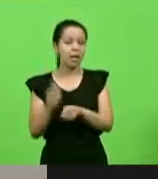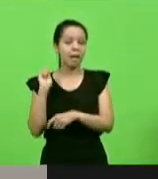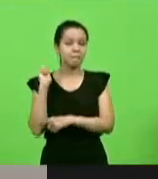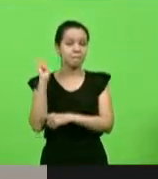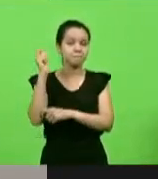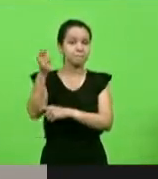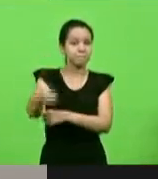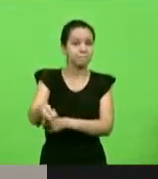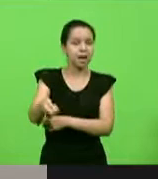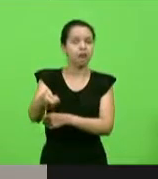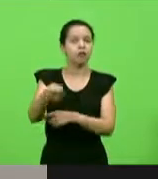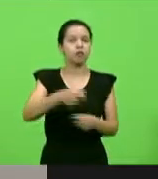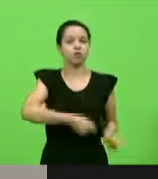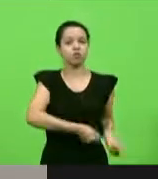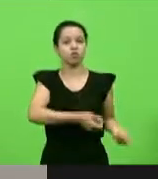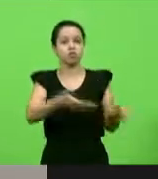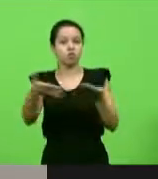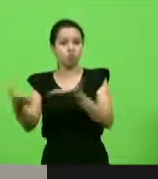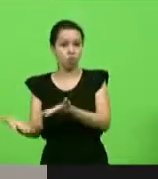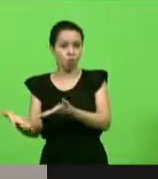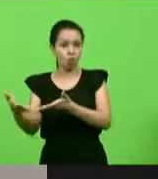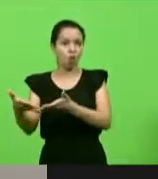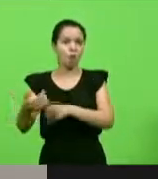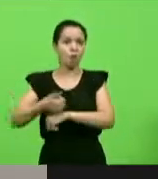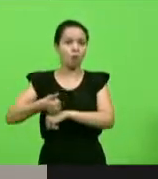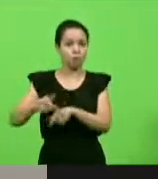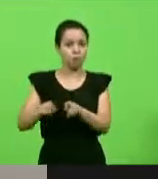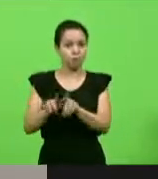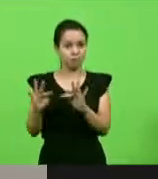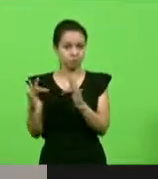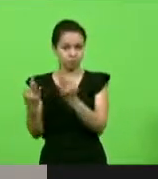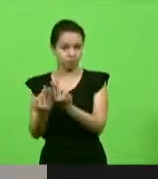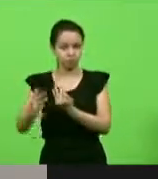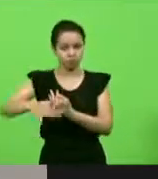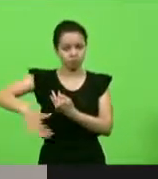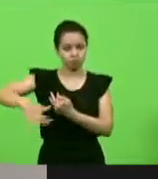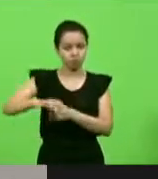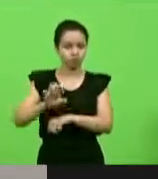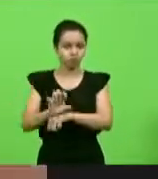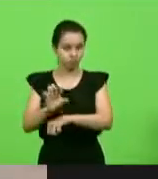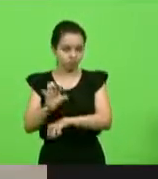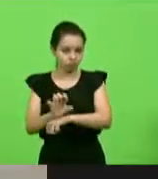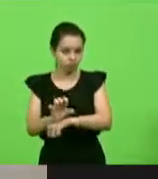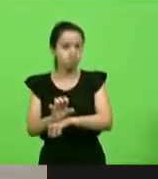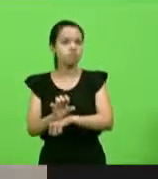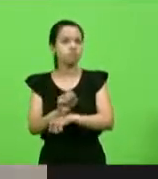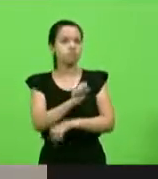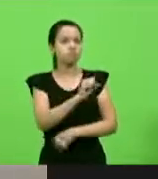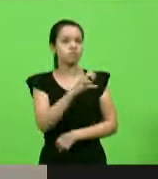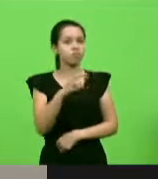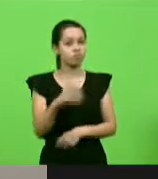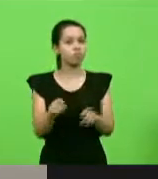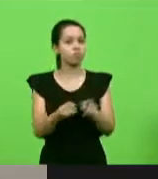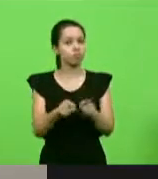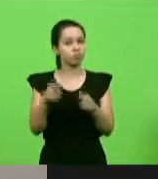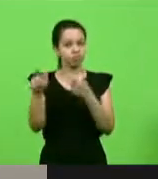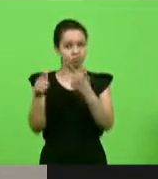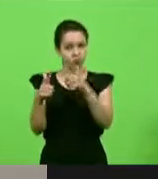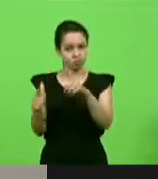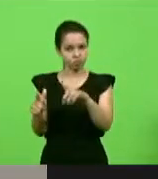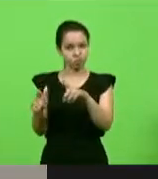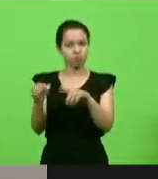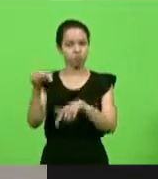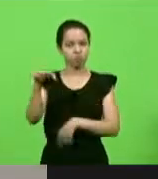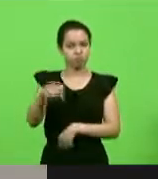industrial do Estado de Santa Catarina e de outros estados do nosso país.